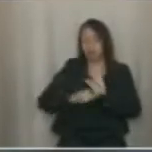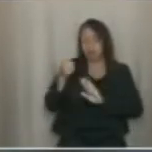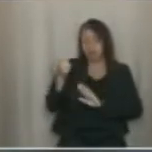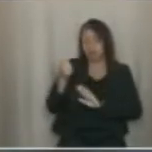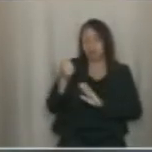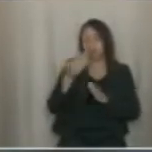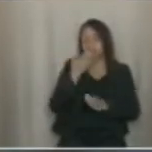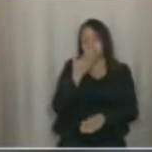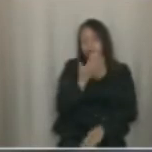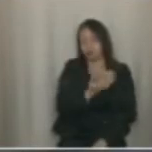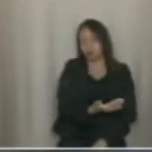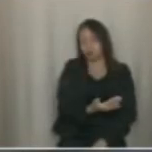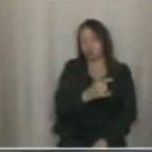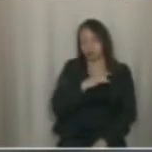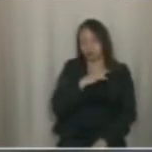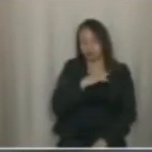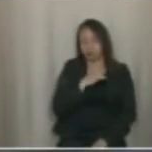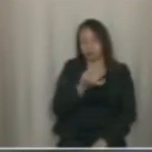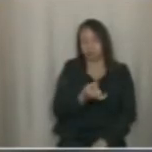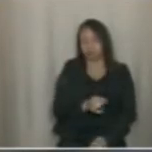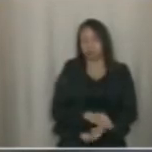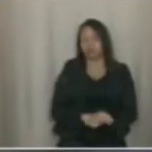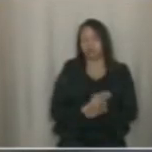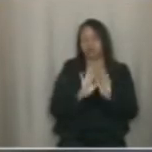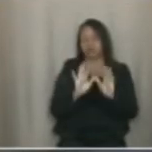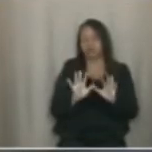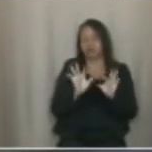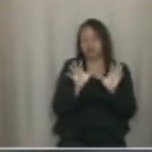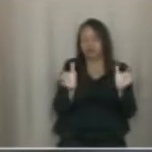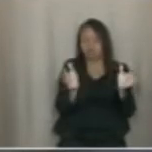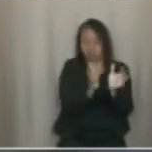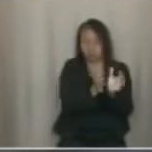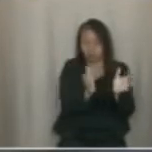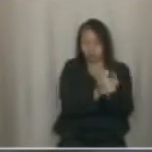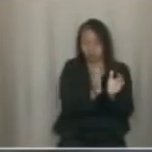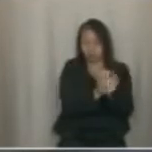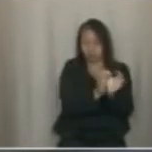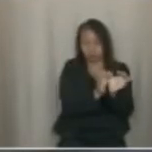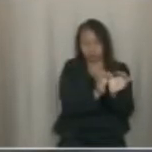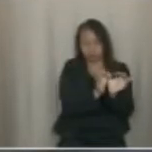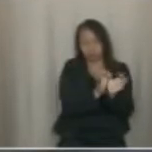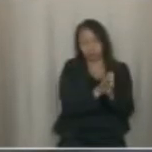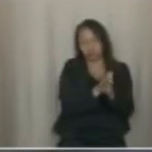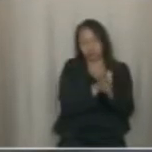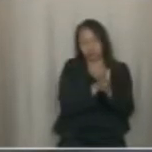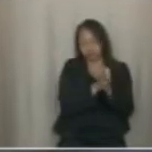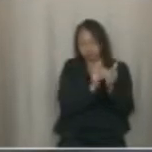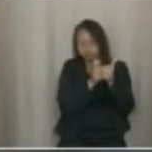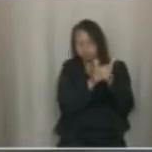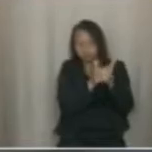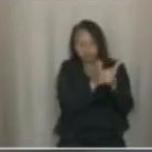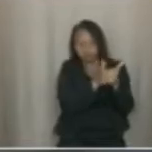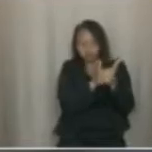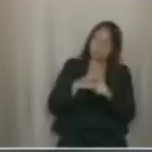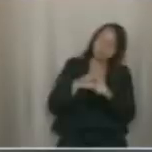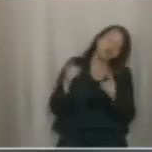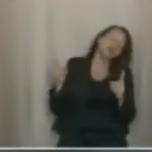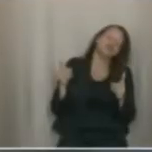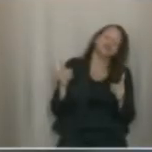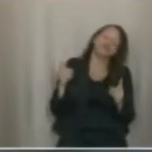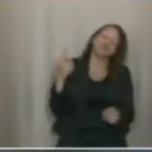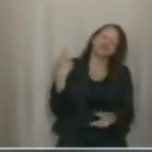solicitação que eu fiz foi que formássemos uma comissão de acompanhamento às chuvas.